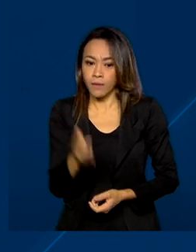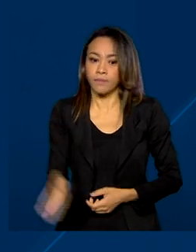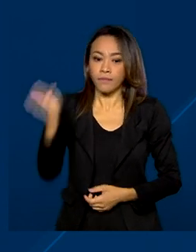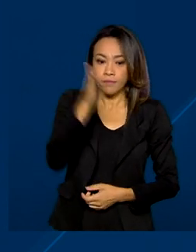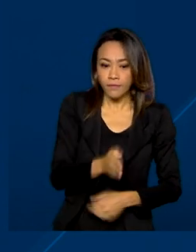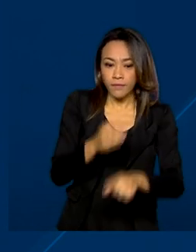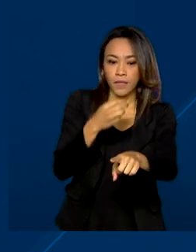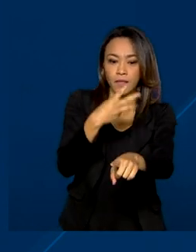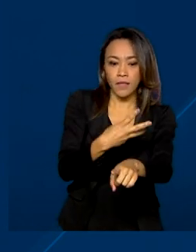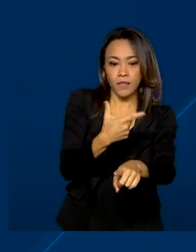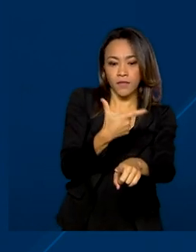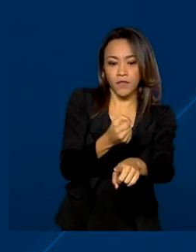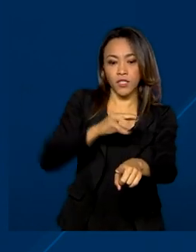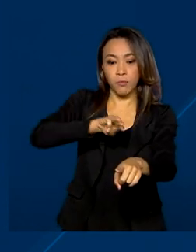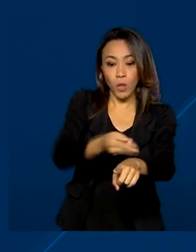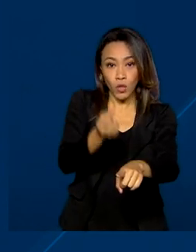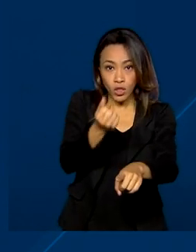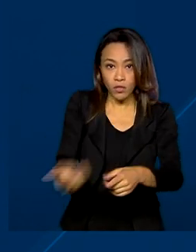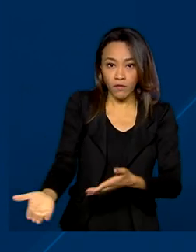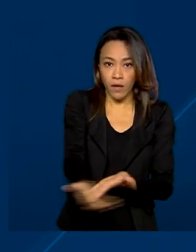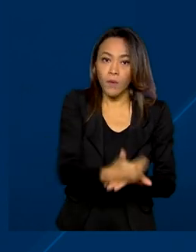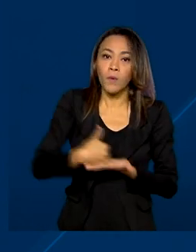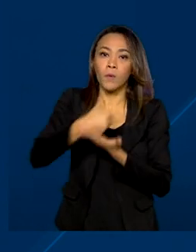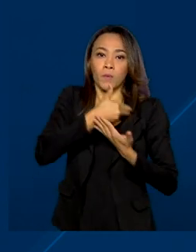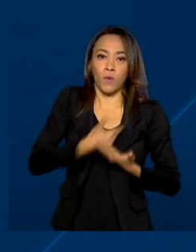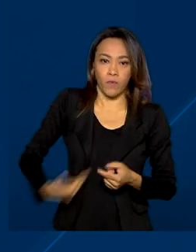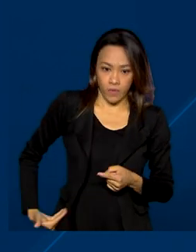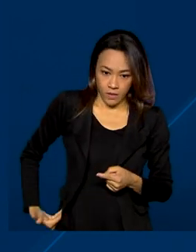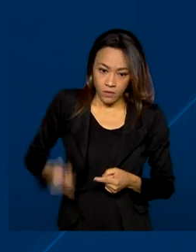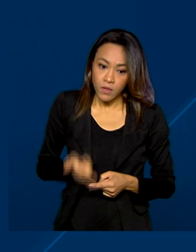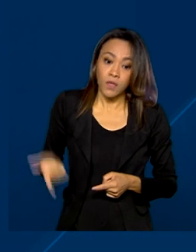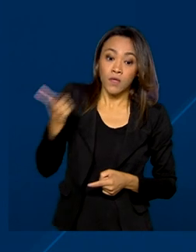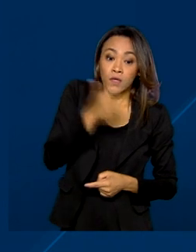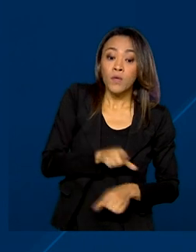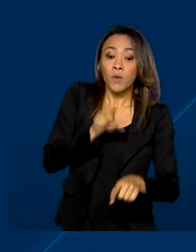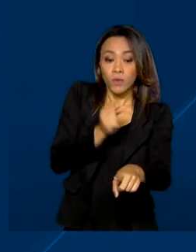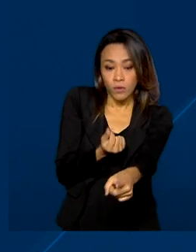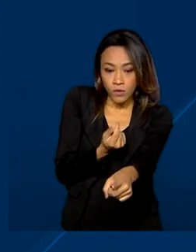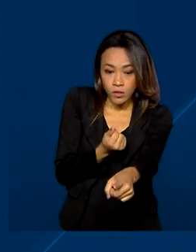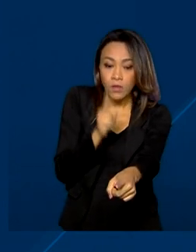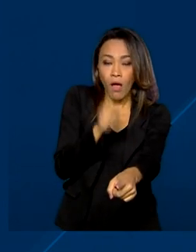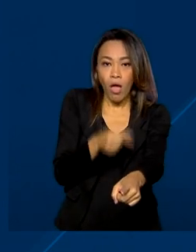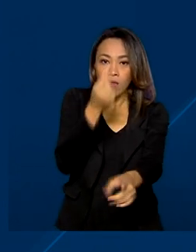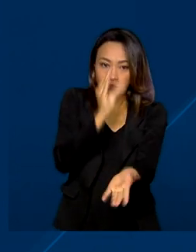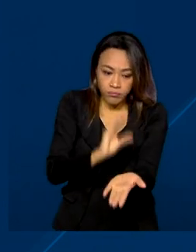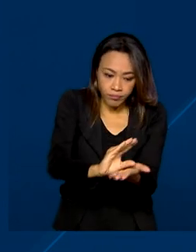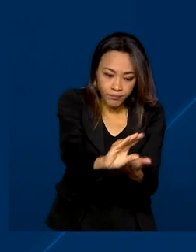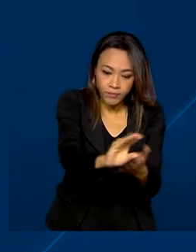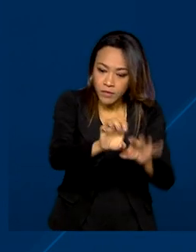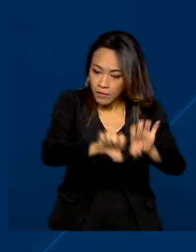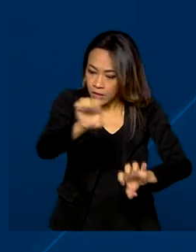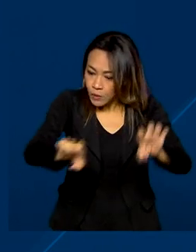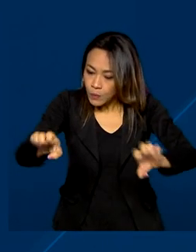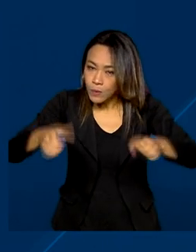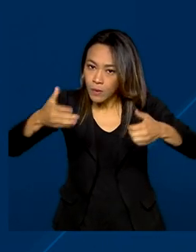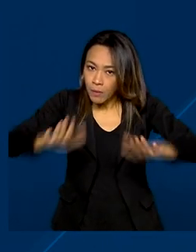vão diretamente para os cofres públicos. E o restante vai ser investido no próprio trecho leiloado. restante investido investido no mas não é,